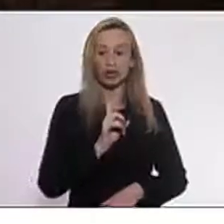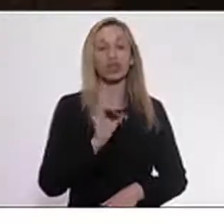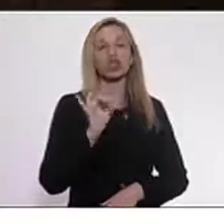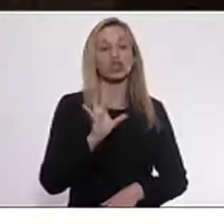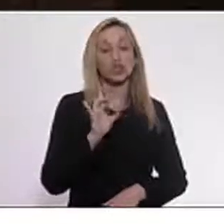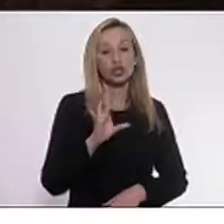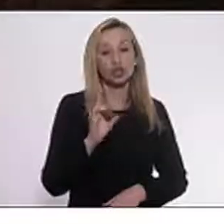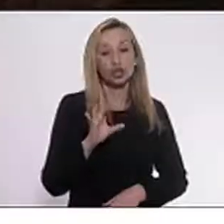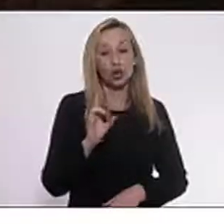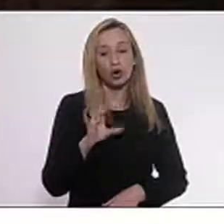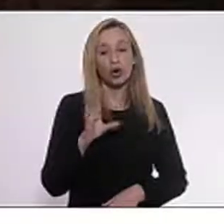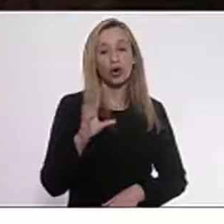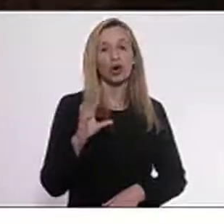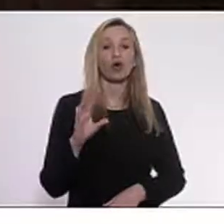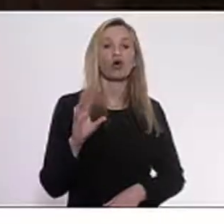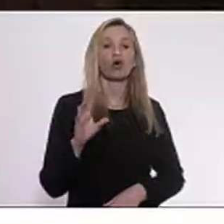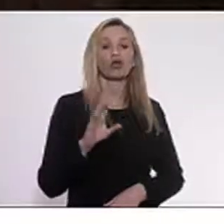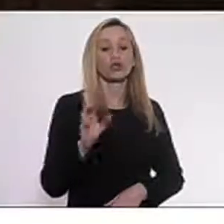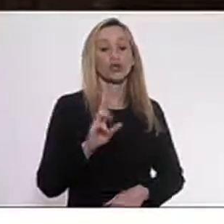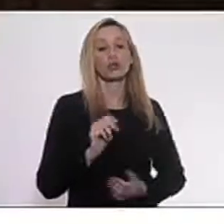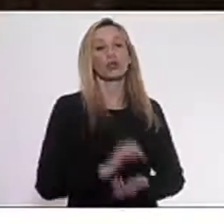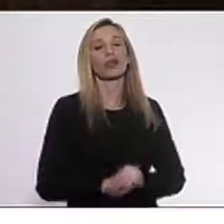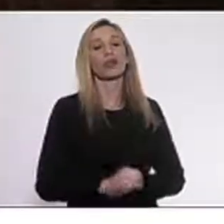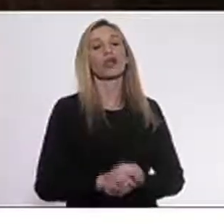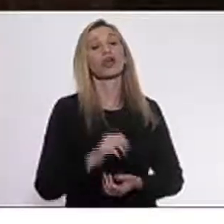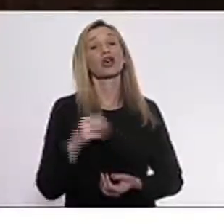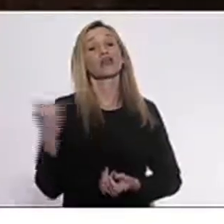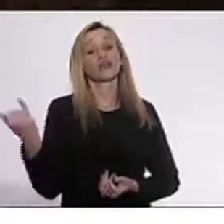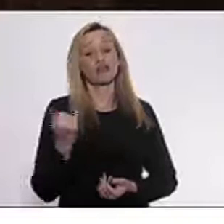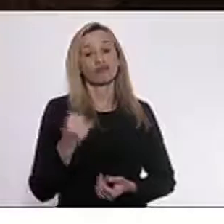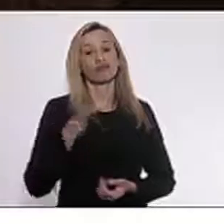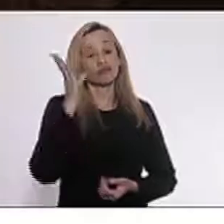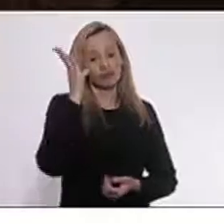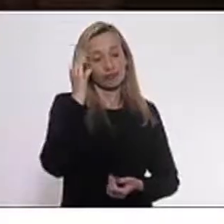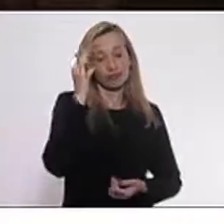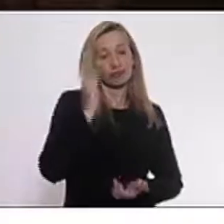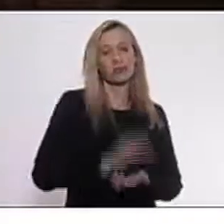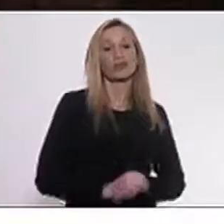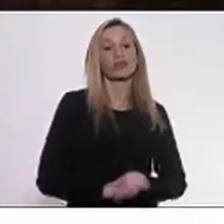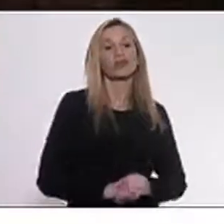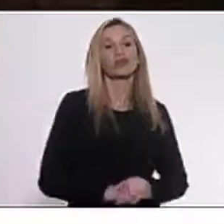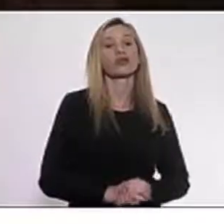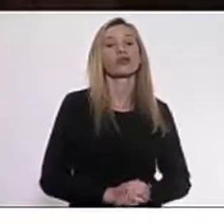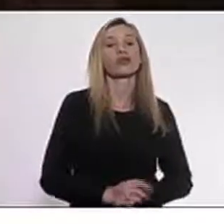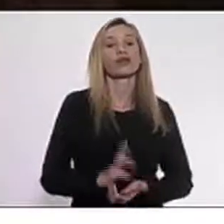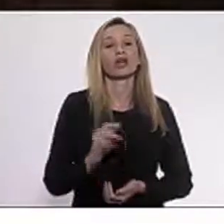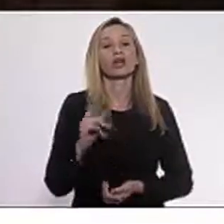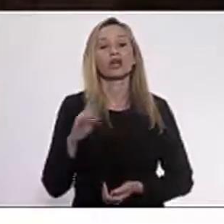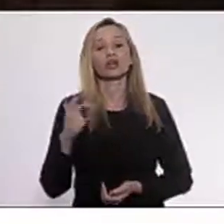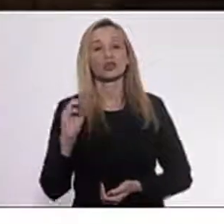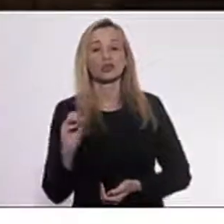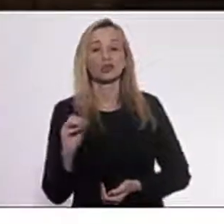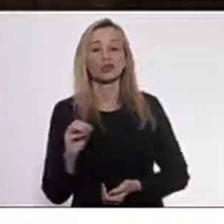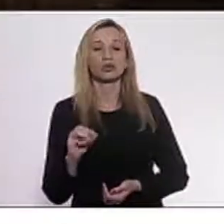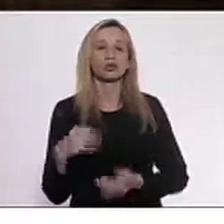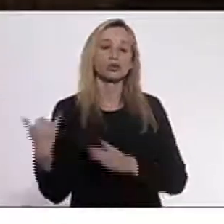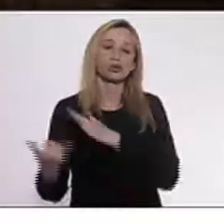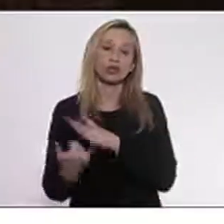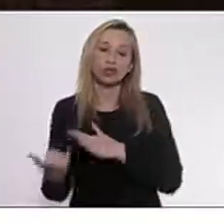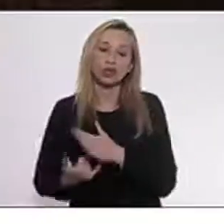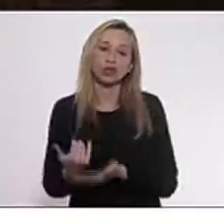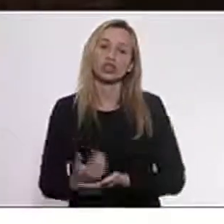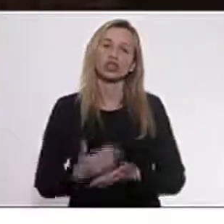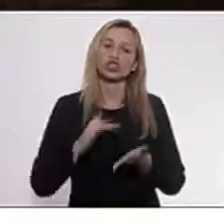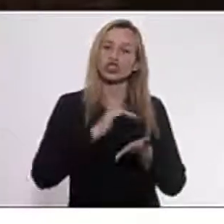E foi uma notícia muito interessante, porque o Repetro Industrialização tira de